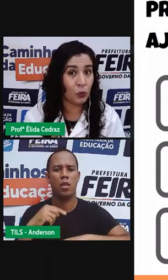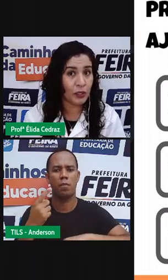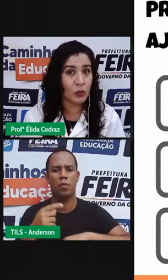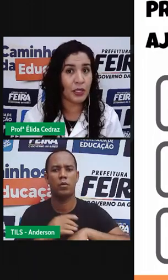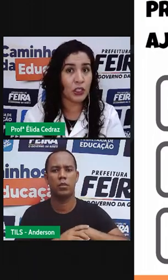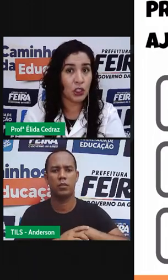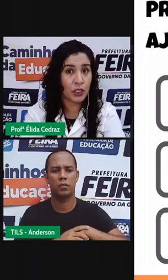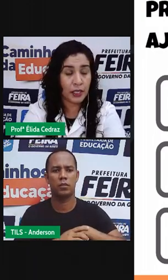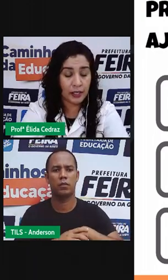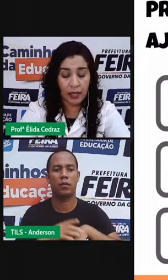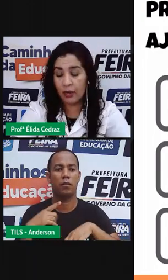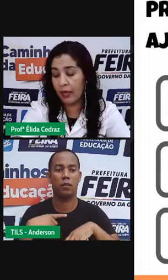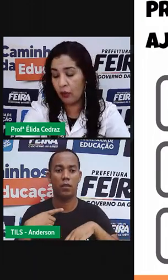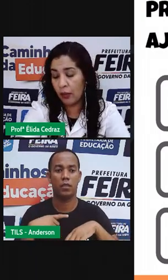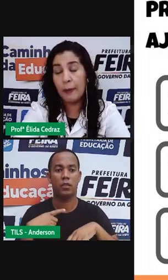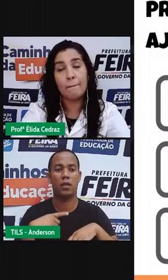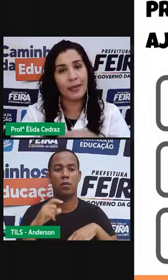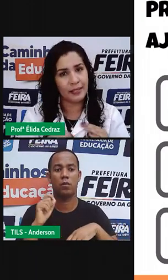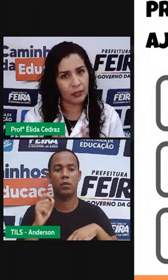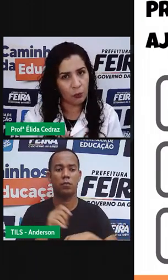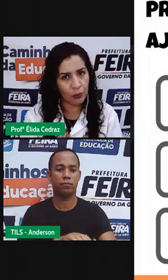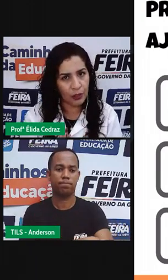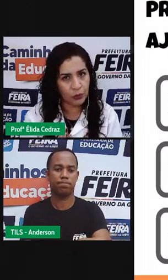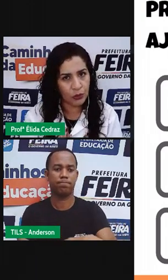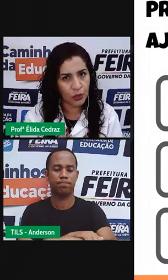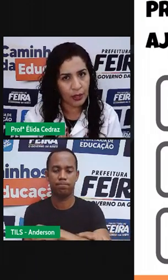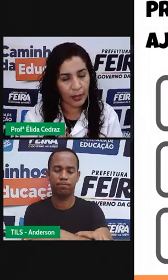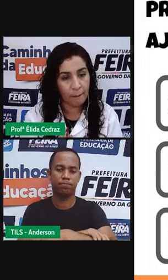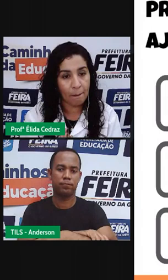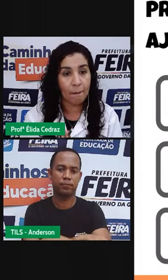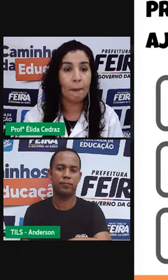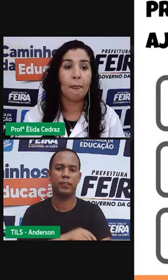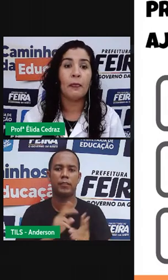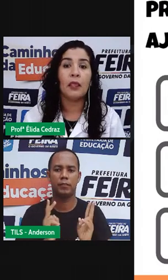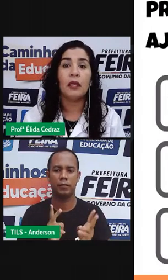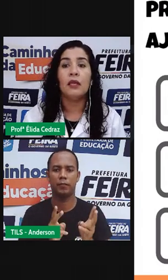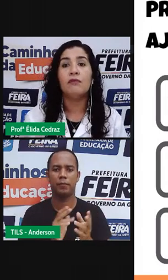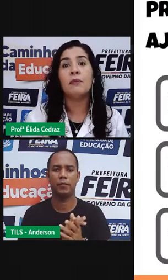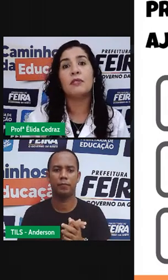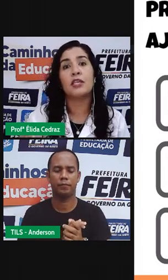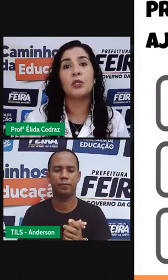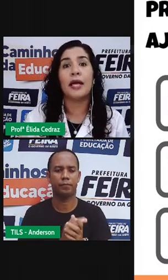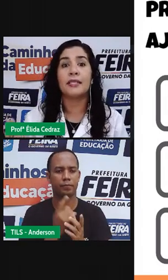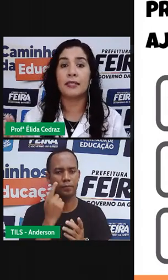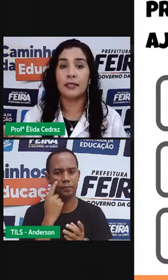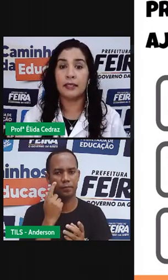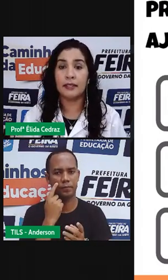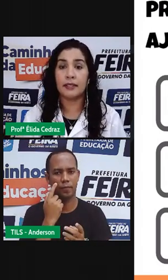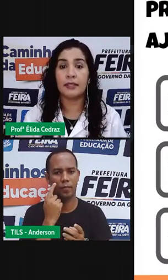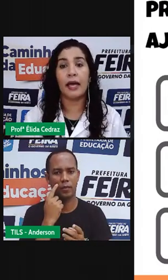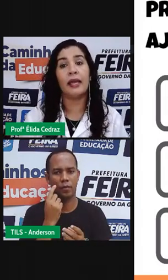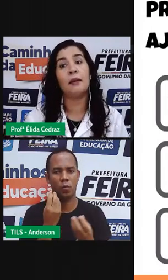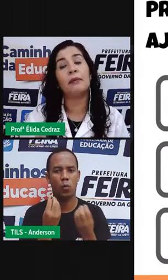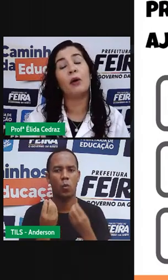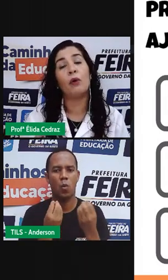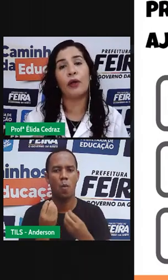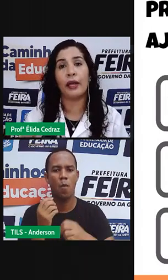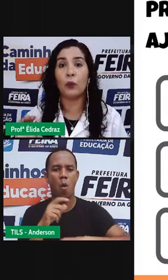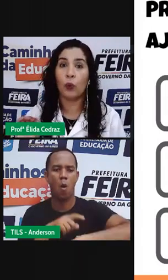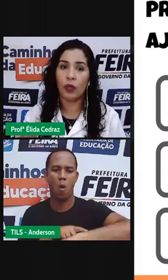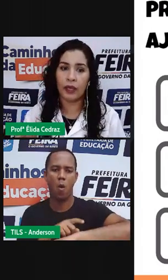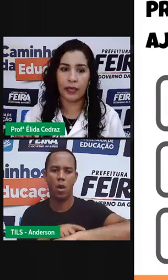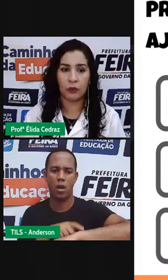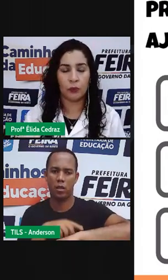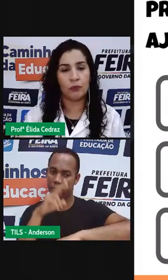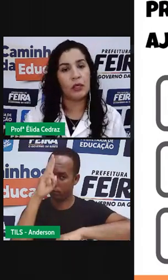Então, a cada duas horas a gente tem que estar lá, passando o protetor solar. Vamos ajudar as crianças a lembrar o